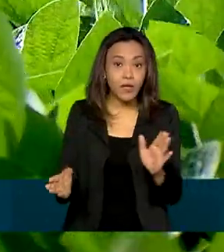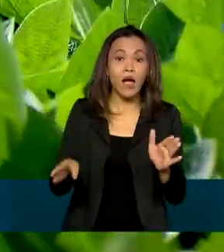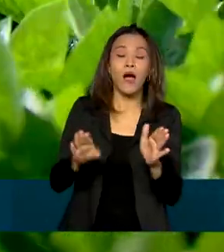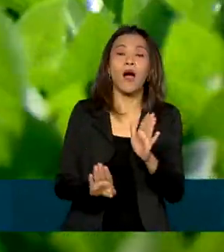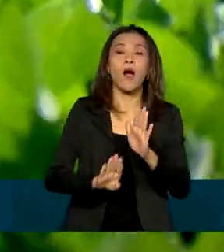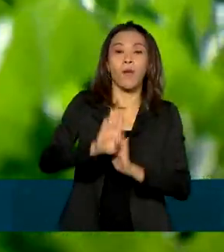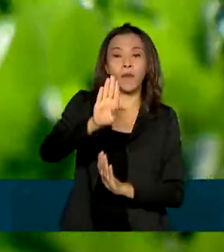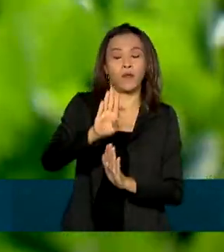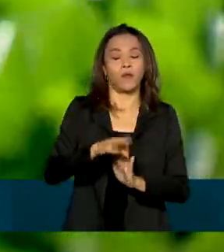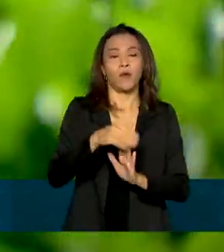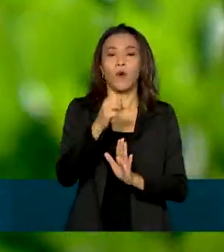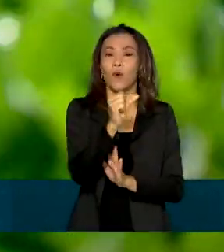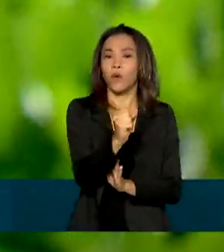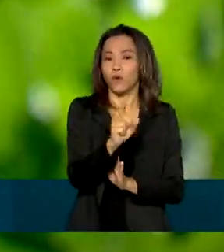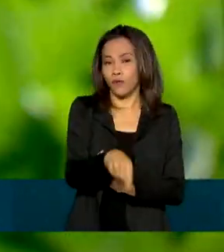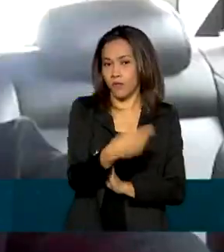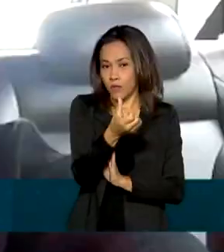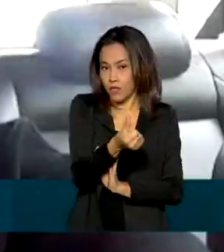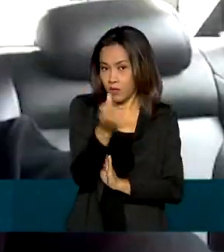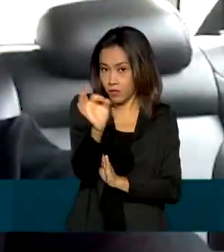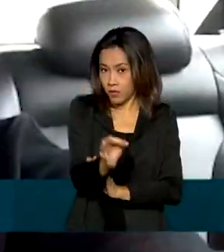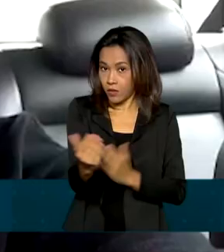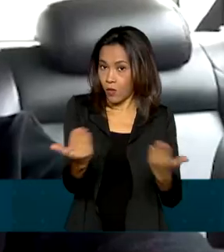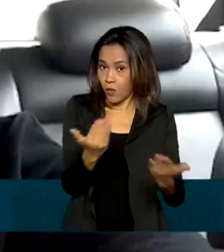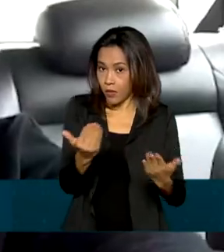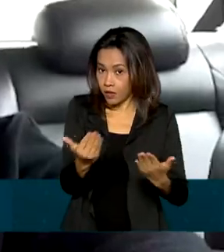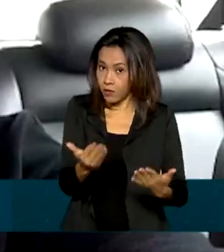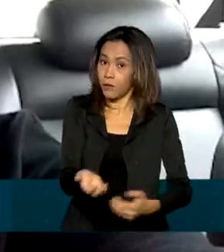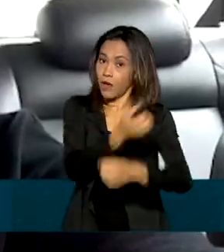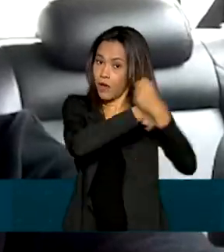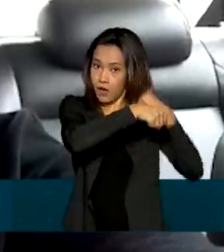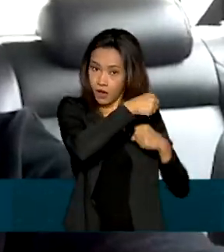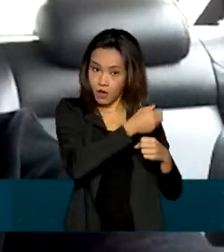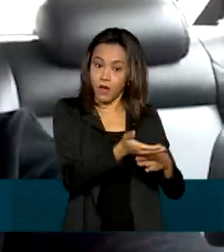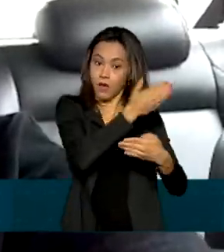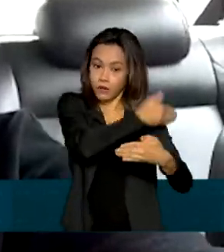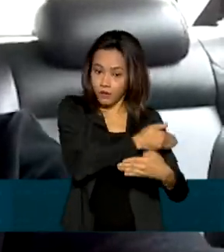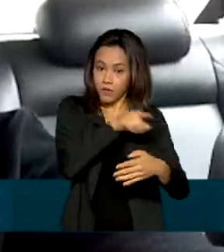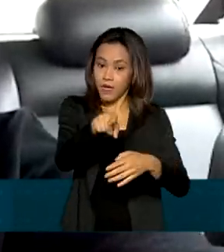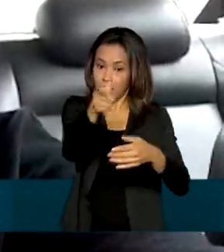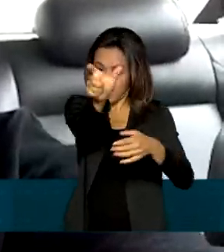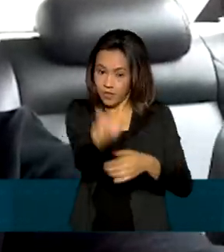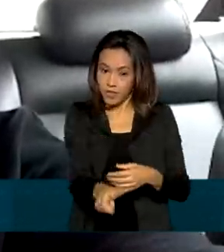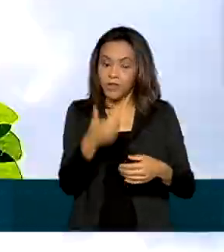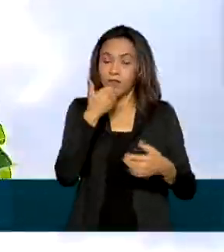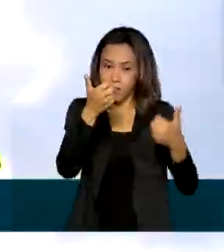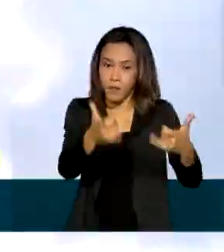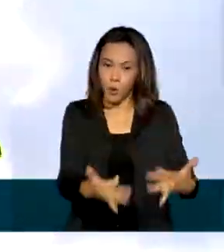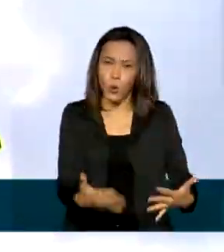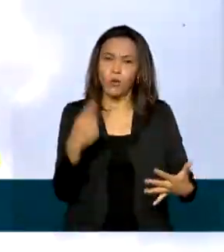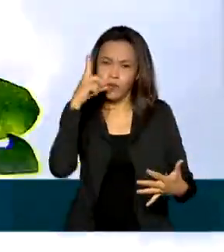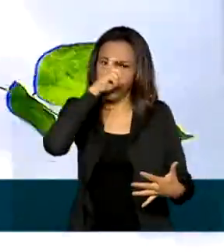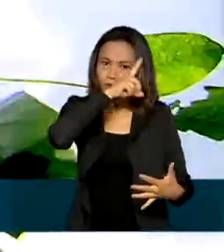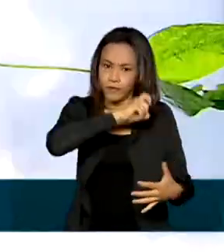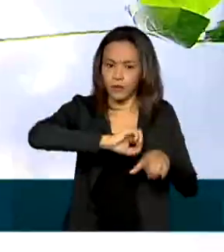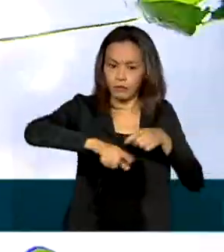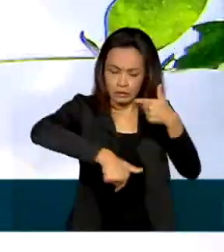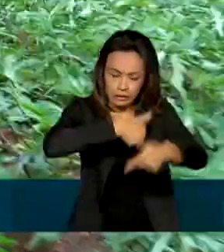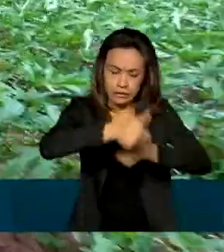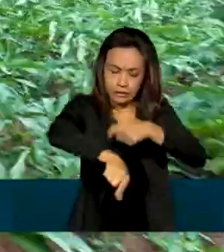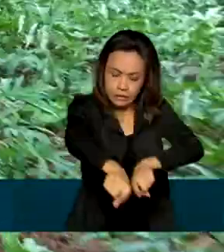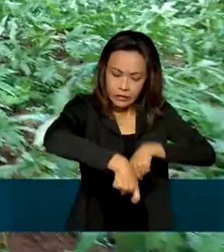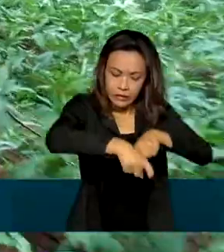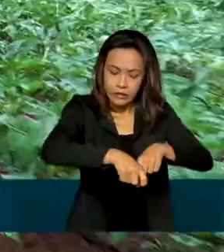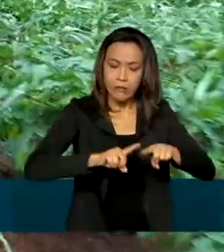% sobre a última safra. Este produtor de soja goiano diz que passou dificuldades no campo. Mesmo assim,